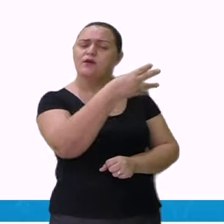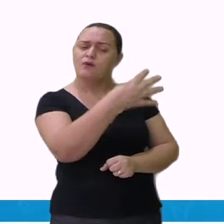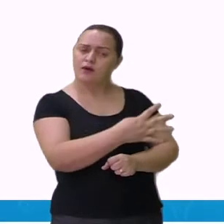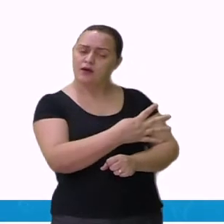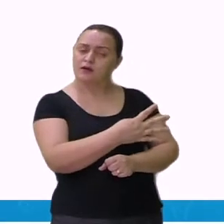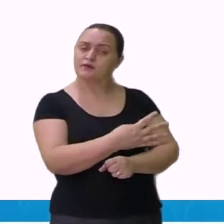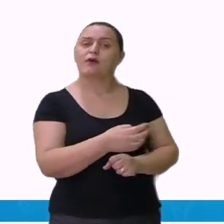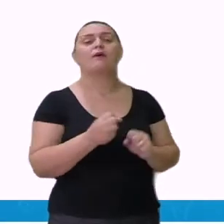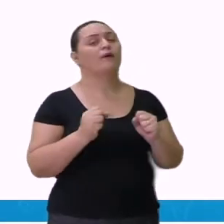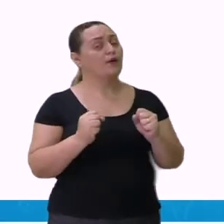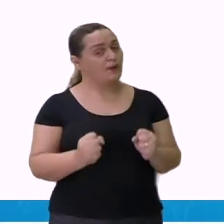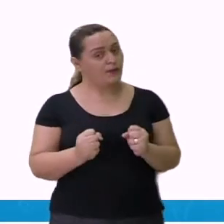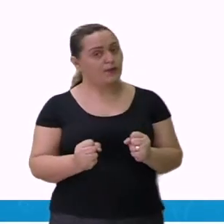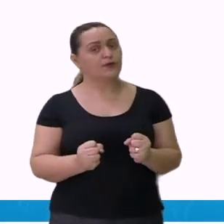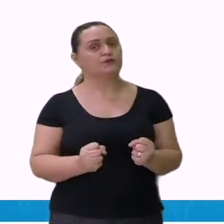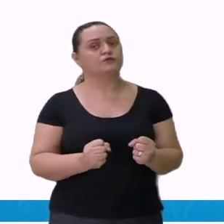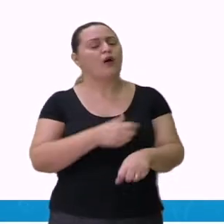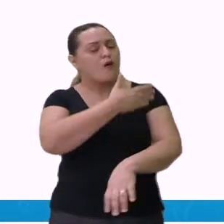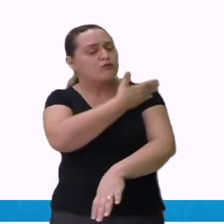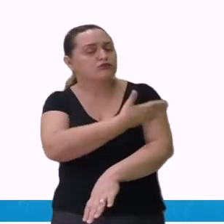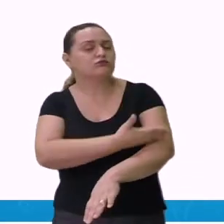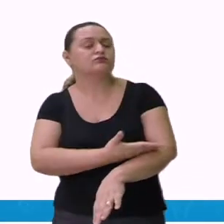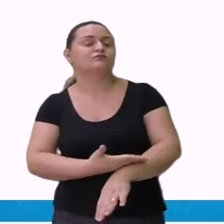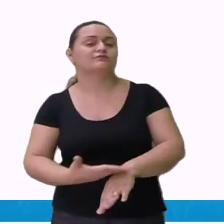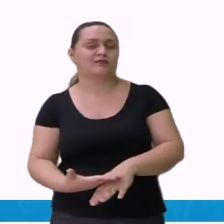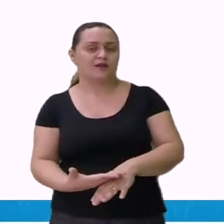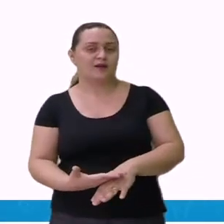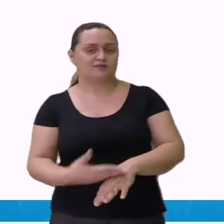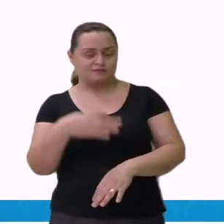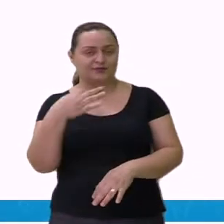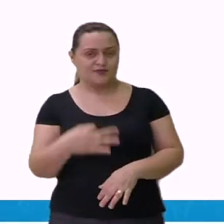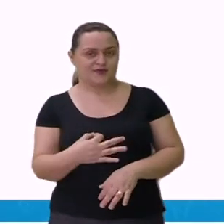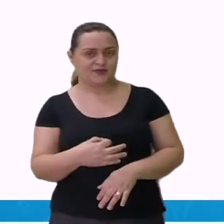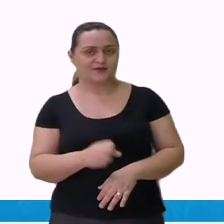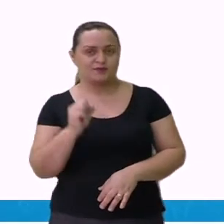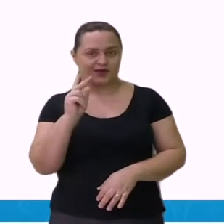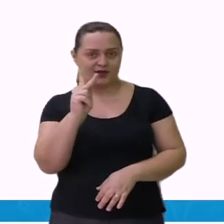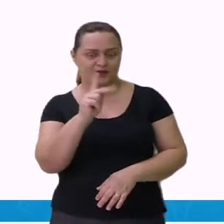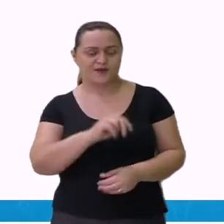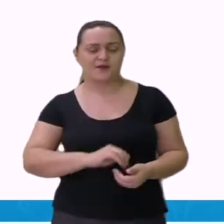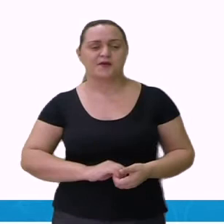bom? Sempre que for ler, vai enumerando por sua conta mesmo, ok?